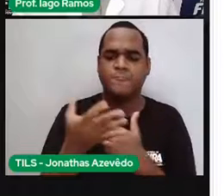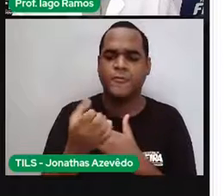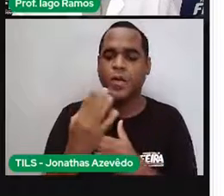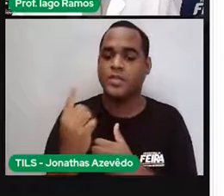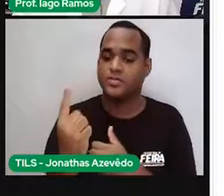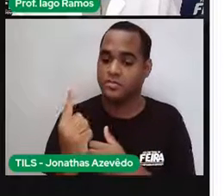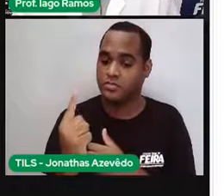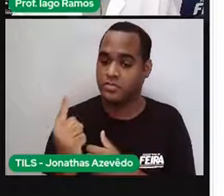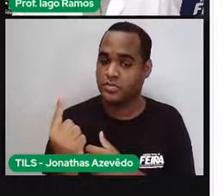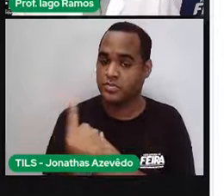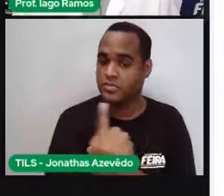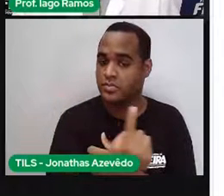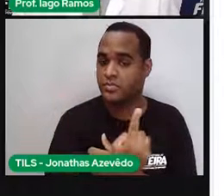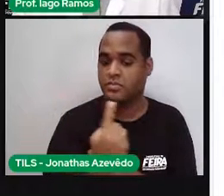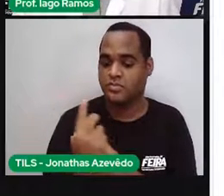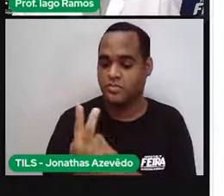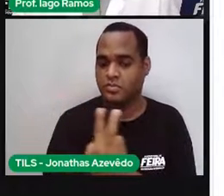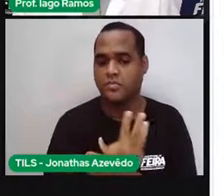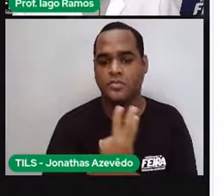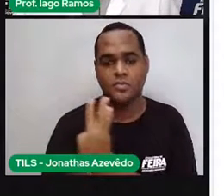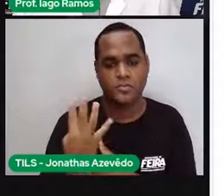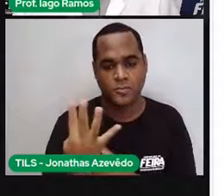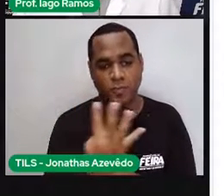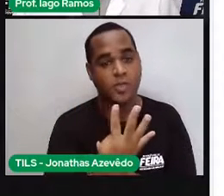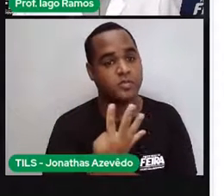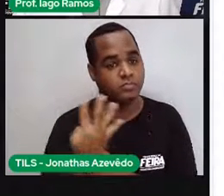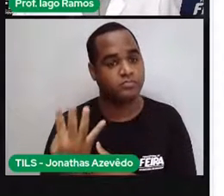Foram dadas 4 voltas.